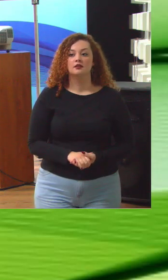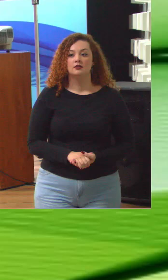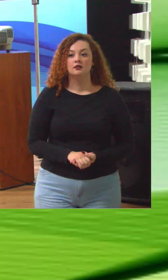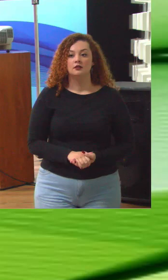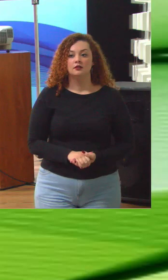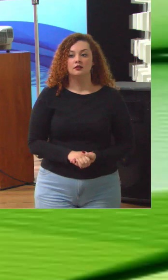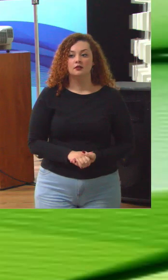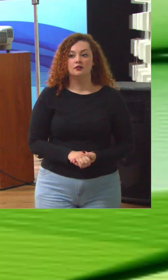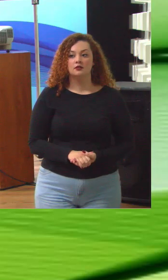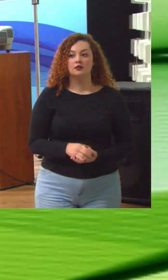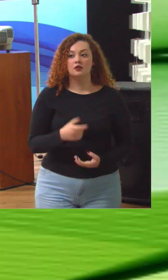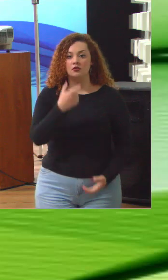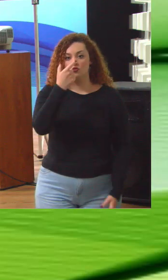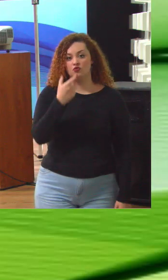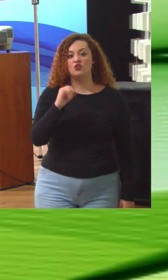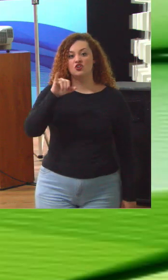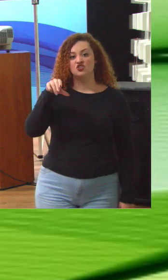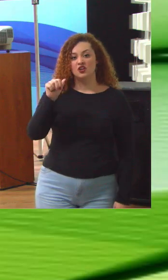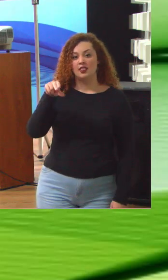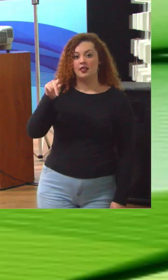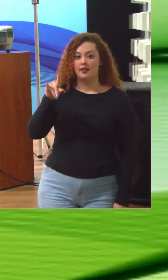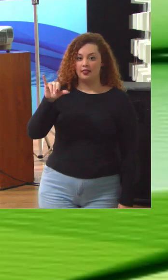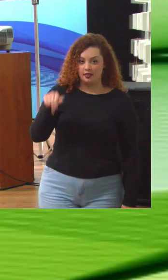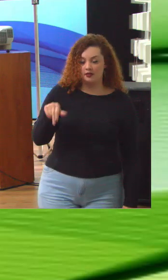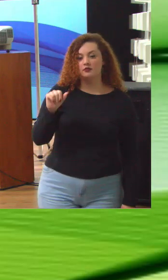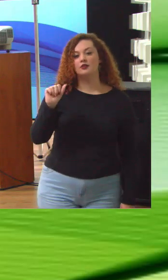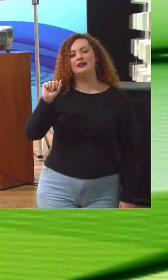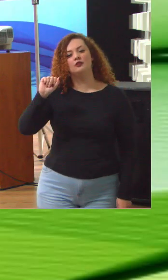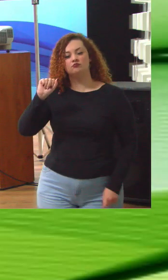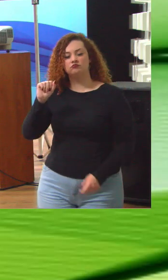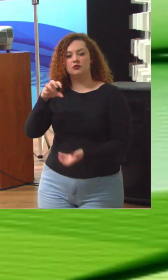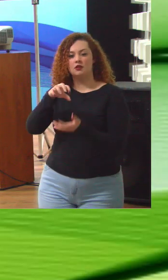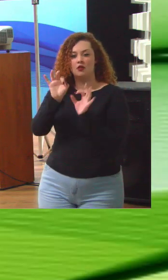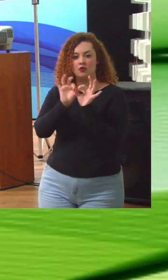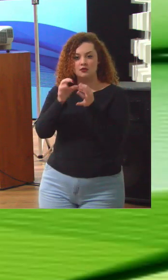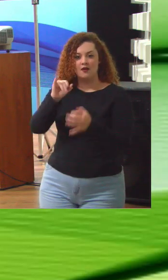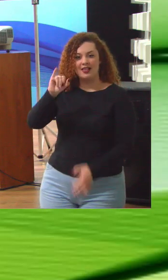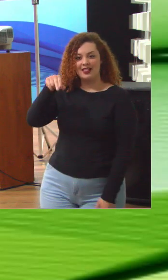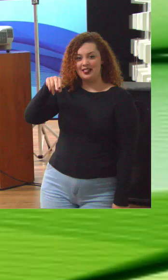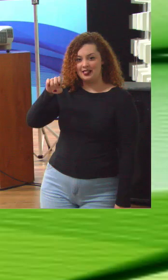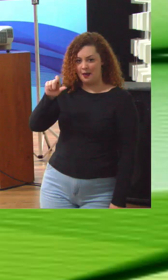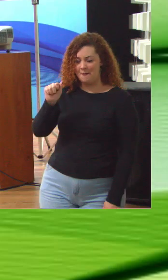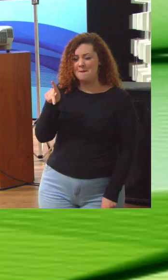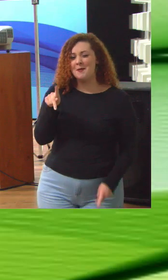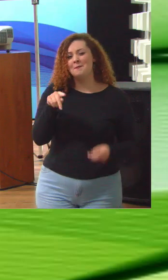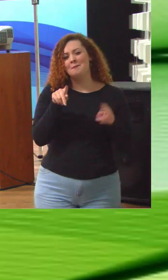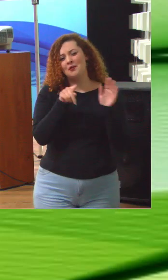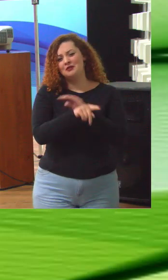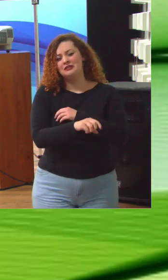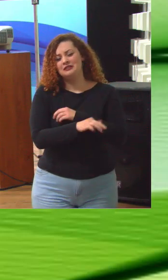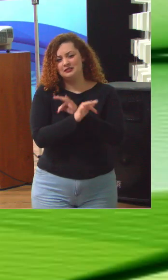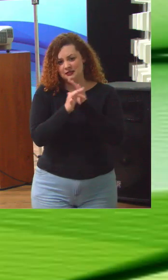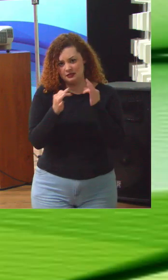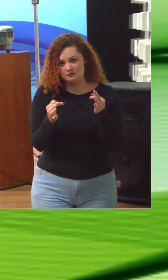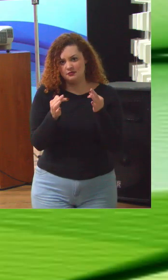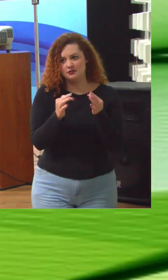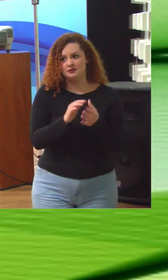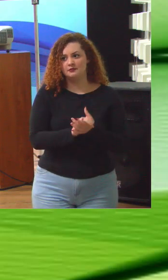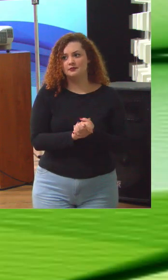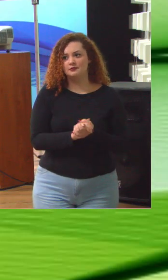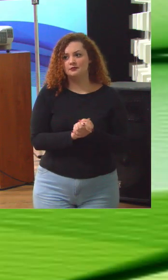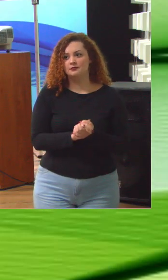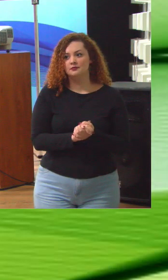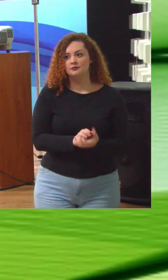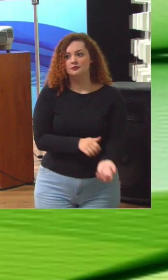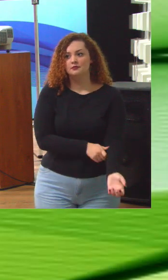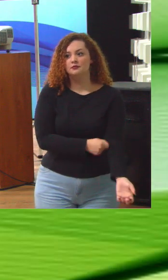Cláudio eu sou Janaína do INEP são duas perguntas bem simples queria saber se tem esses dados consolidados para o INEP só um instantinho